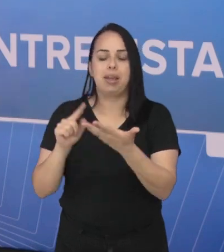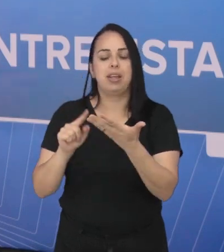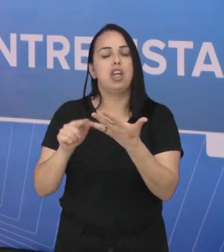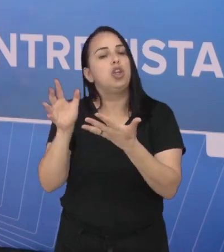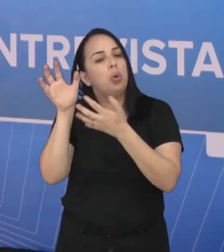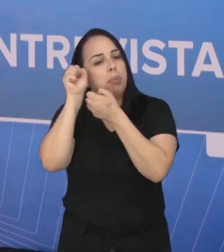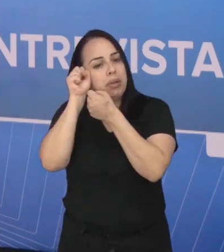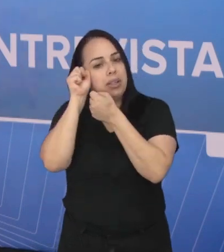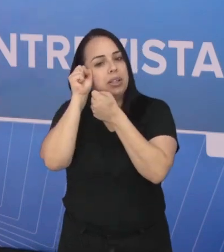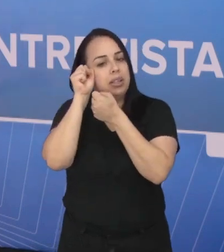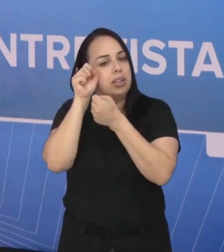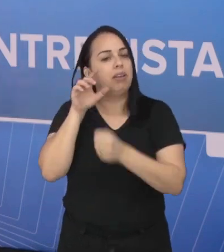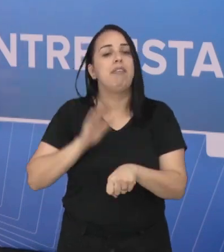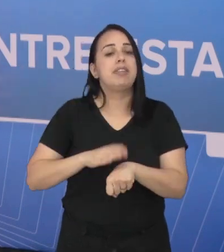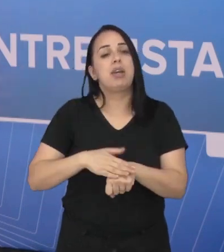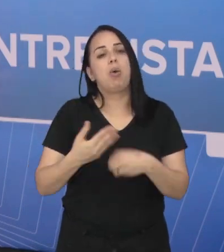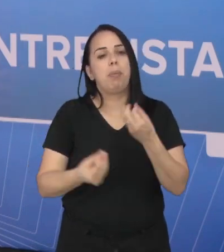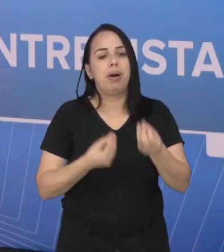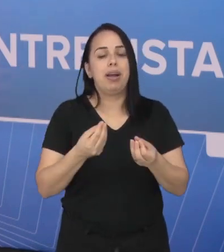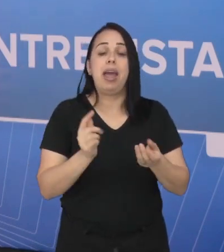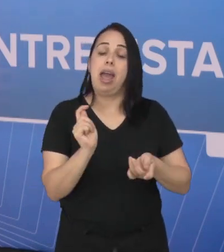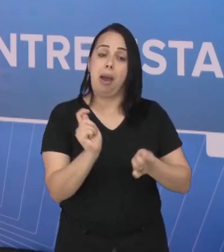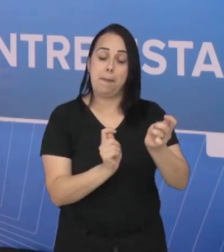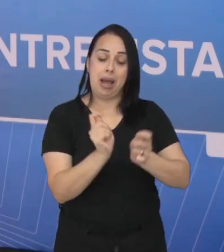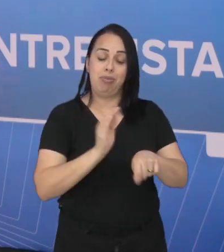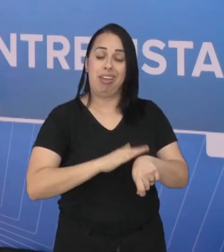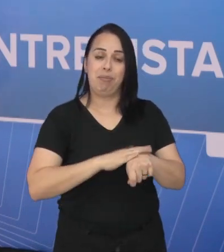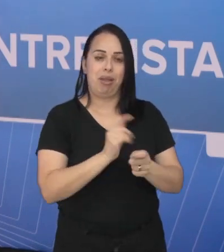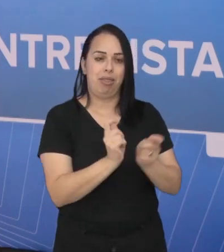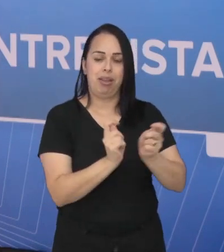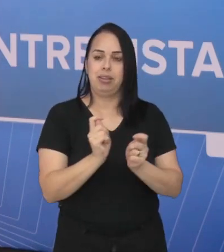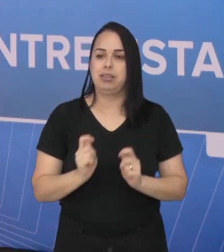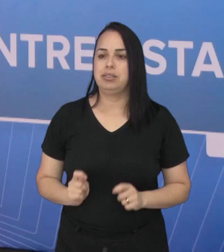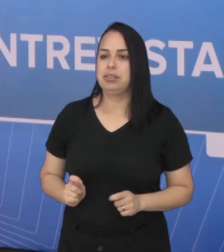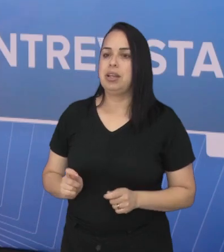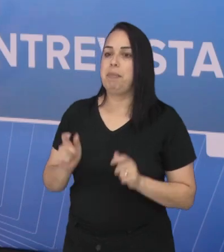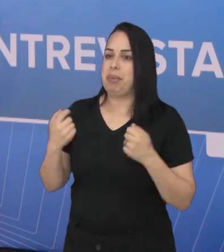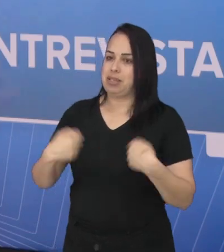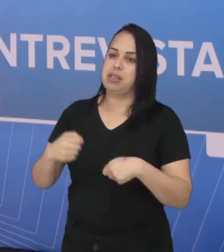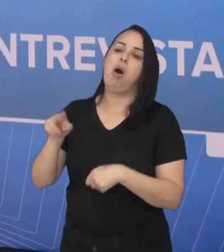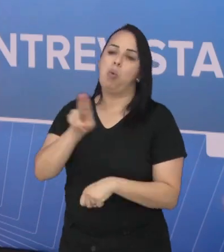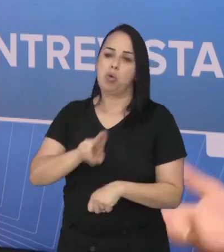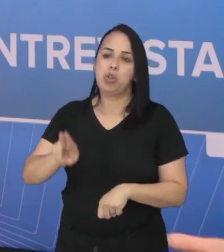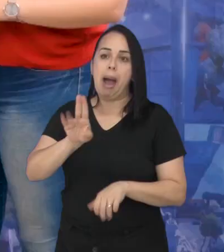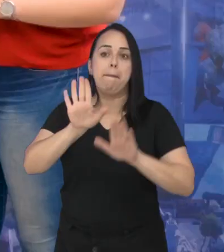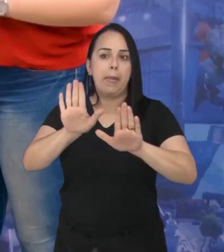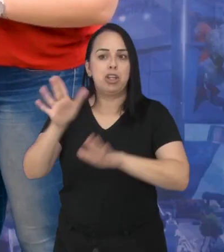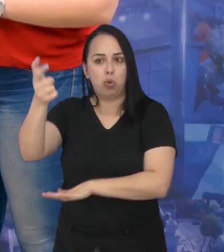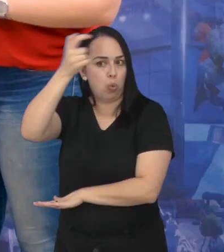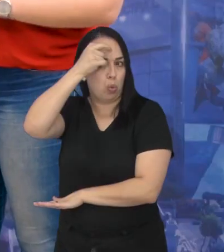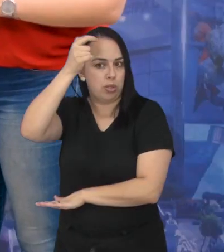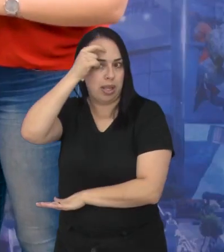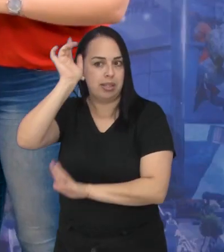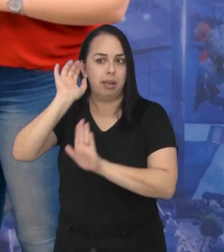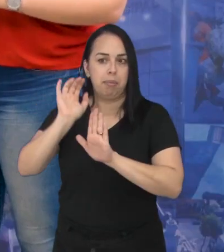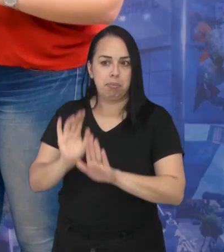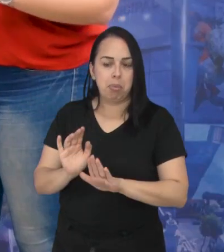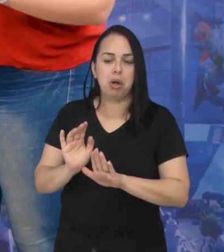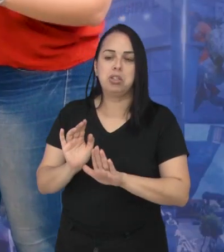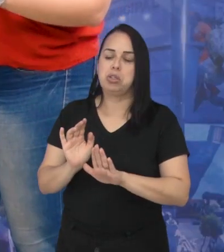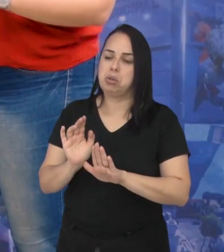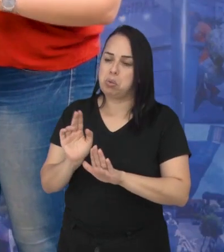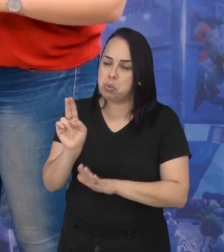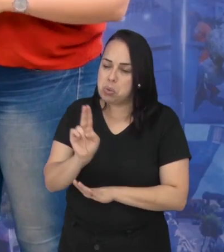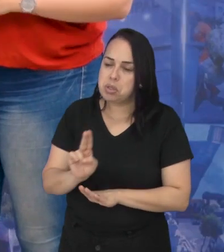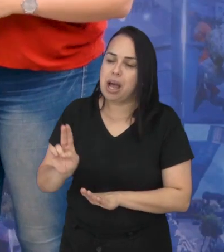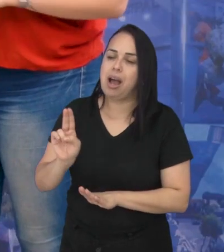estudar, eu preciso comer, eu preciso dormir. como é que eu vou fazer? Então é uma questão de administrar o próprio tempo. É um uso mais consciente, você pode até,